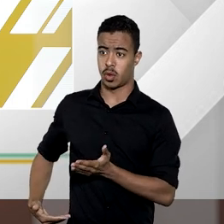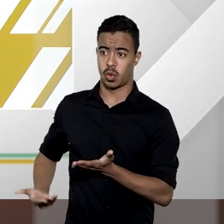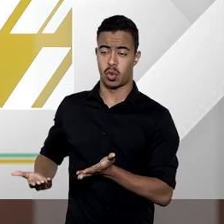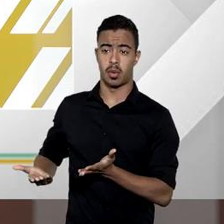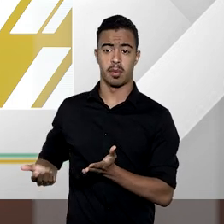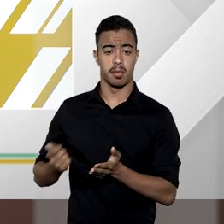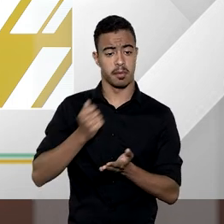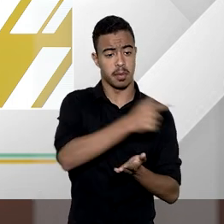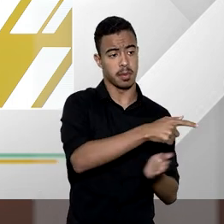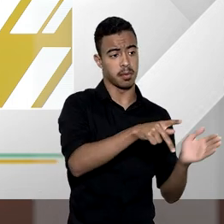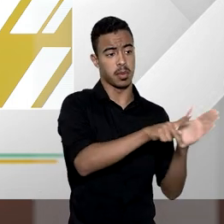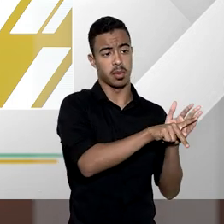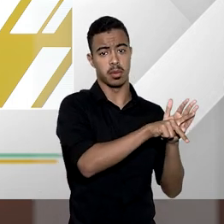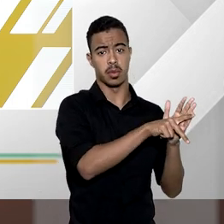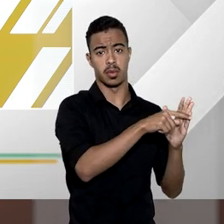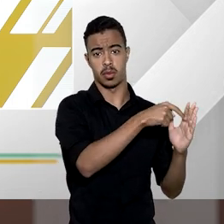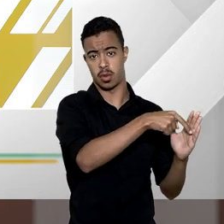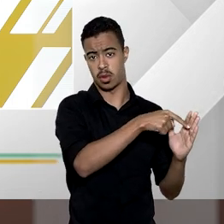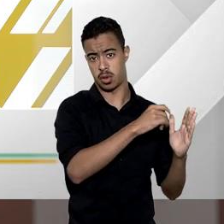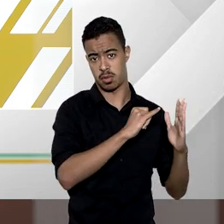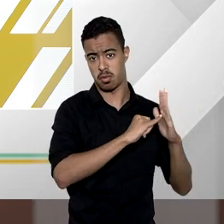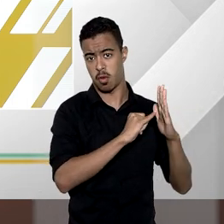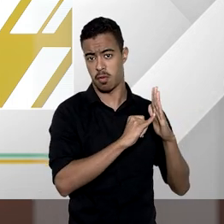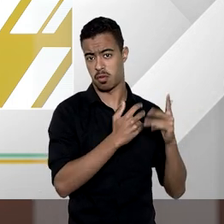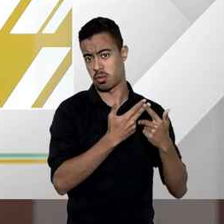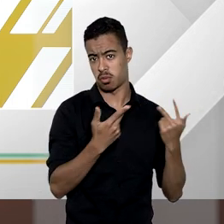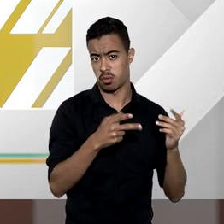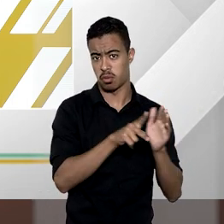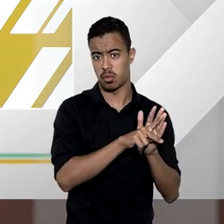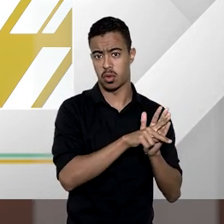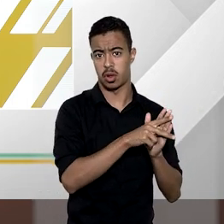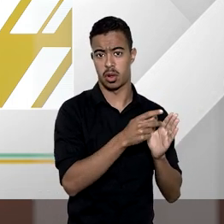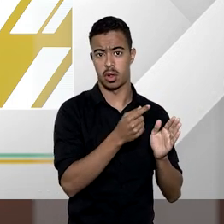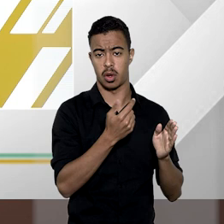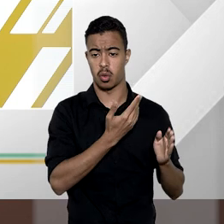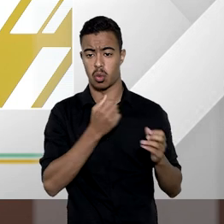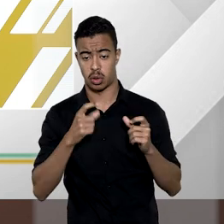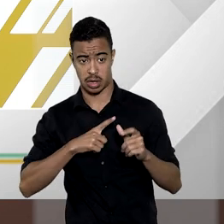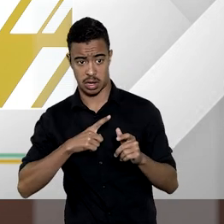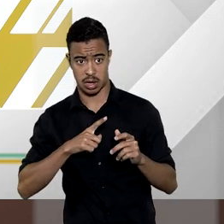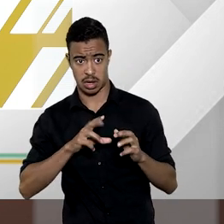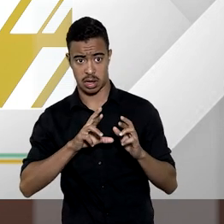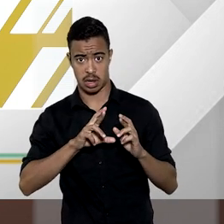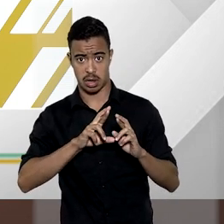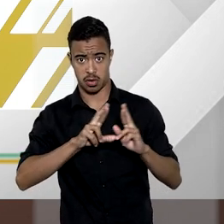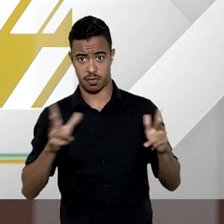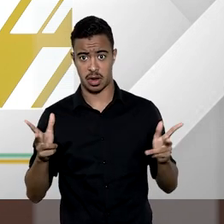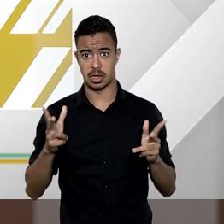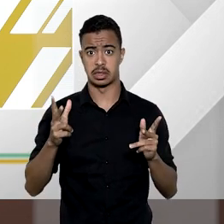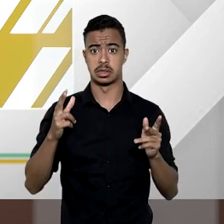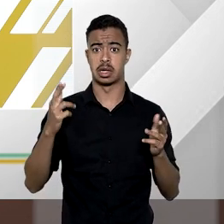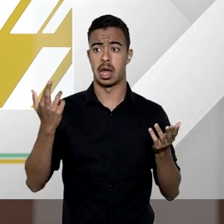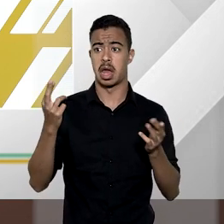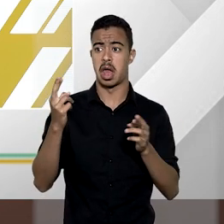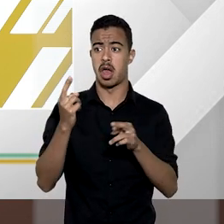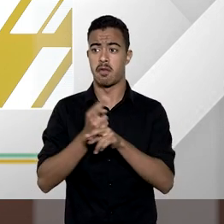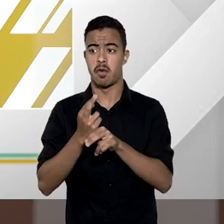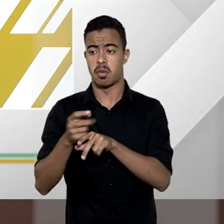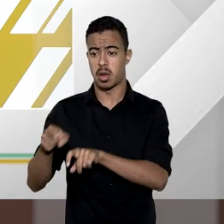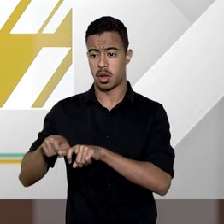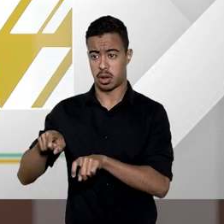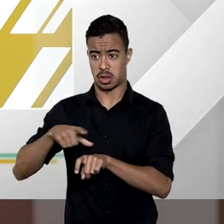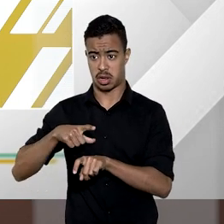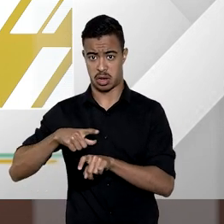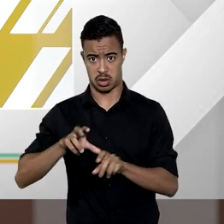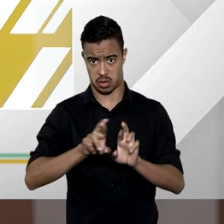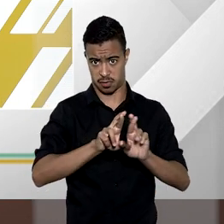proprietário do bem desapropriado há diferenças entre a desapropriação para fins de reforma agrária em relação